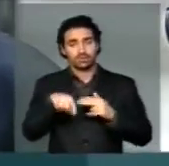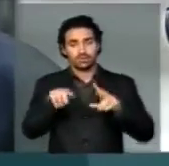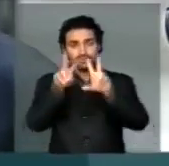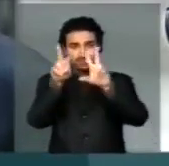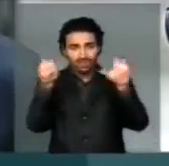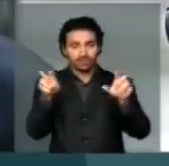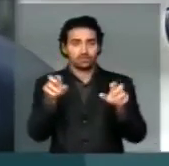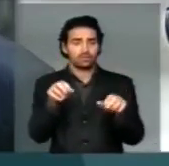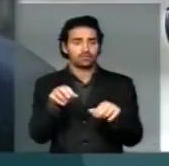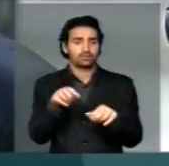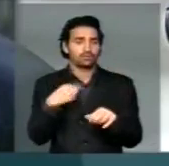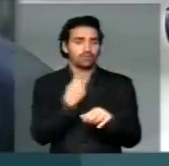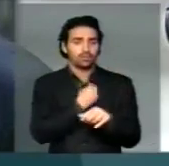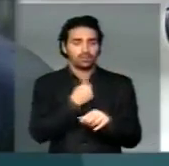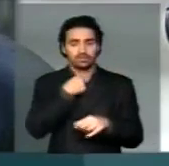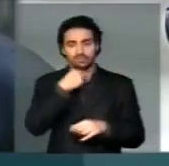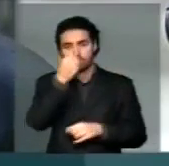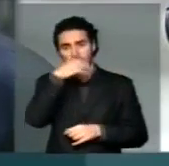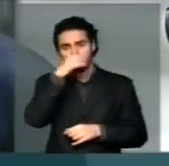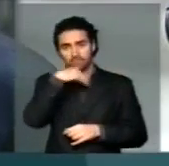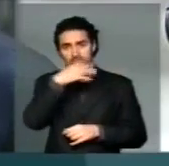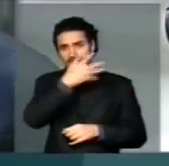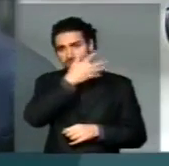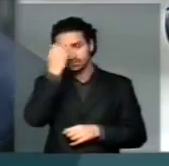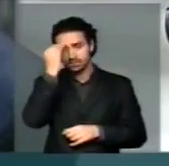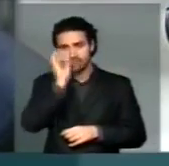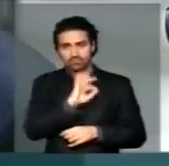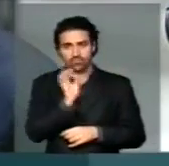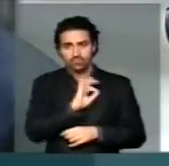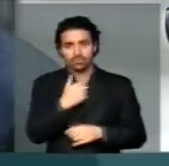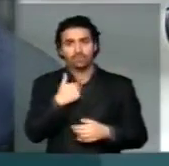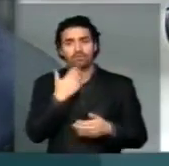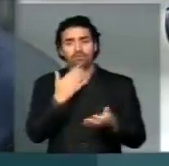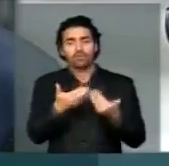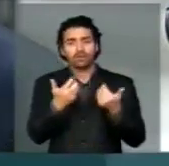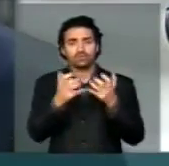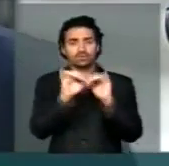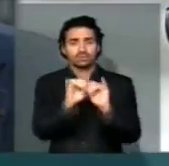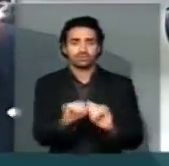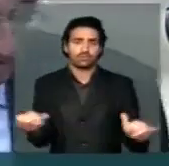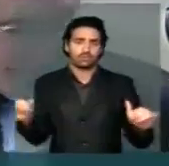temática que não pode ser atropelada, e eu quero que isso seja divulgado. Será encaminhado.